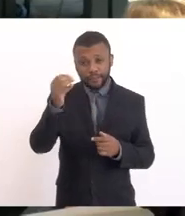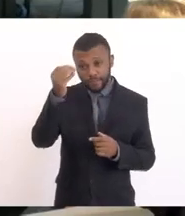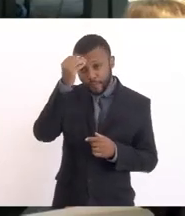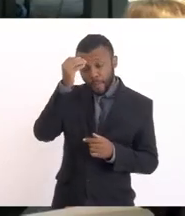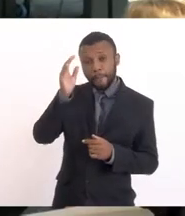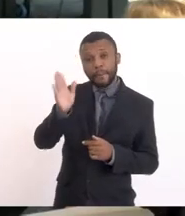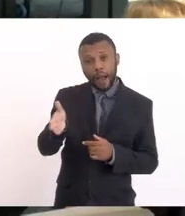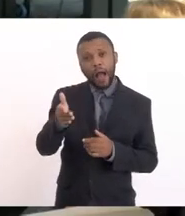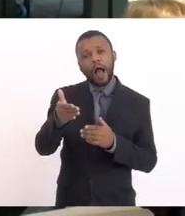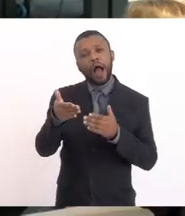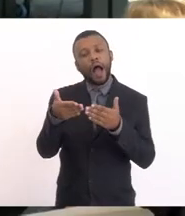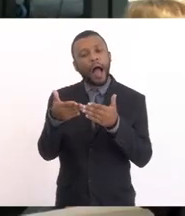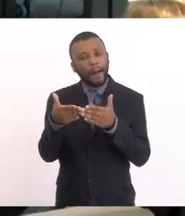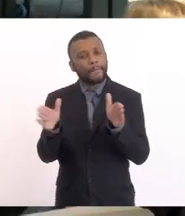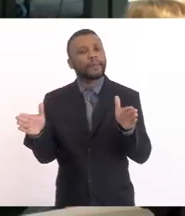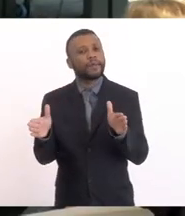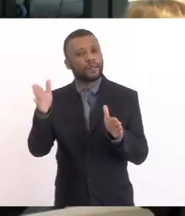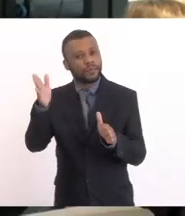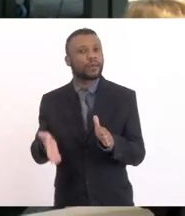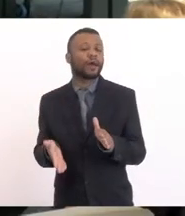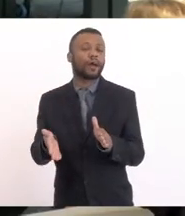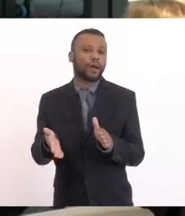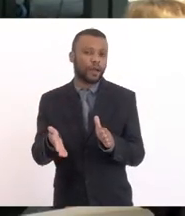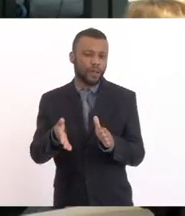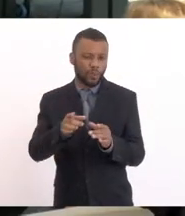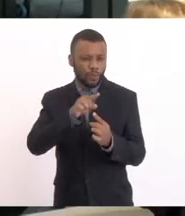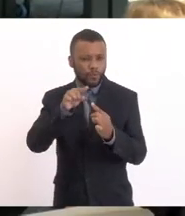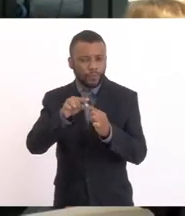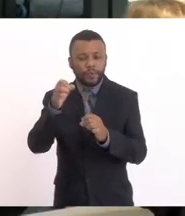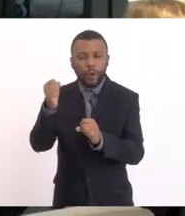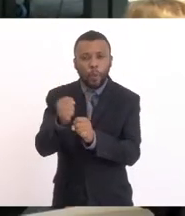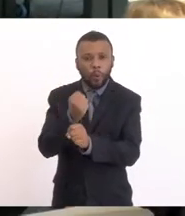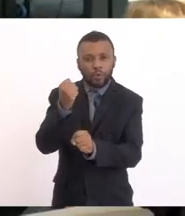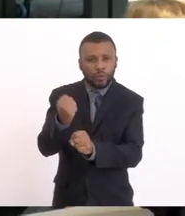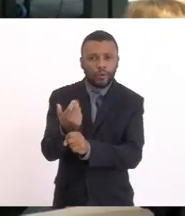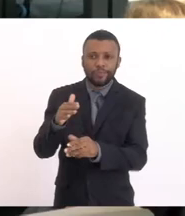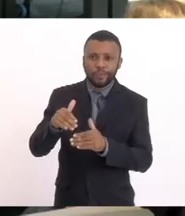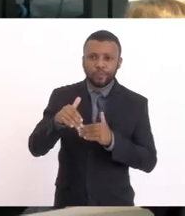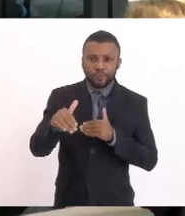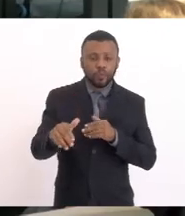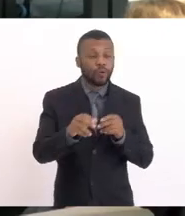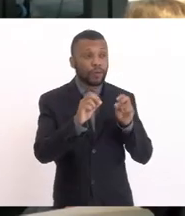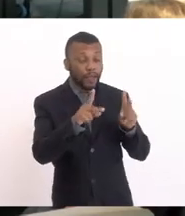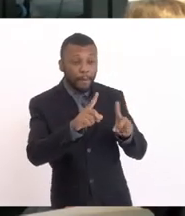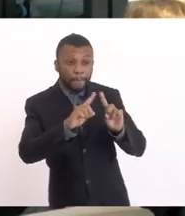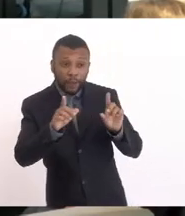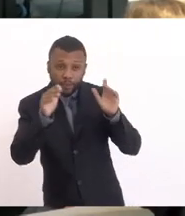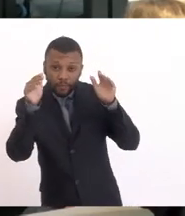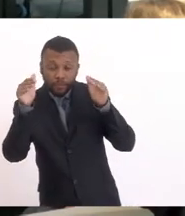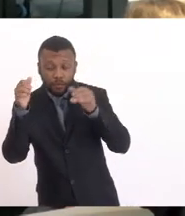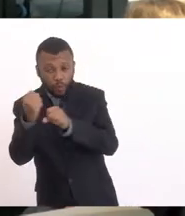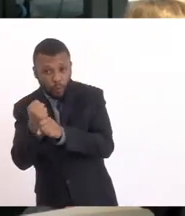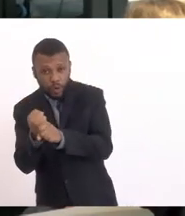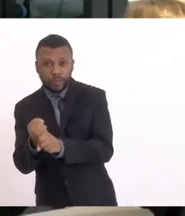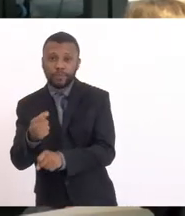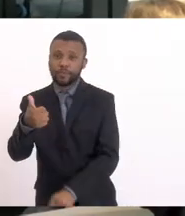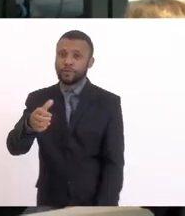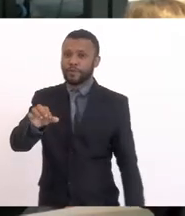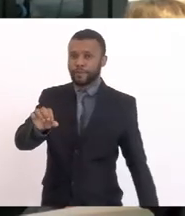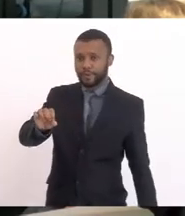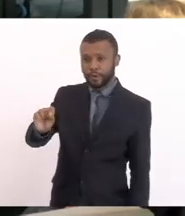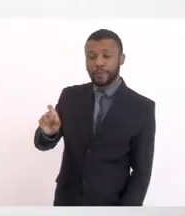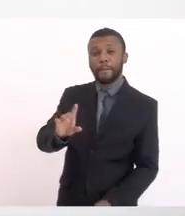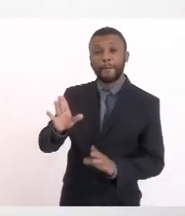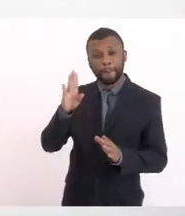abria Não Ela abria Para fixação Exatamente Mas era natural O tempo ela fechava sozinha Então o